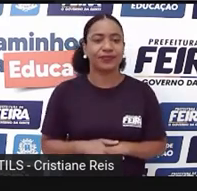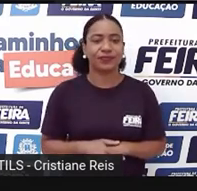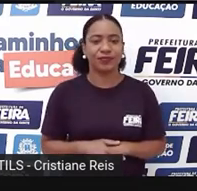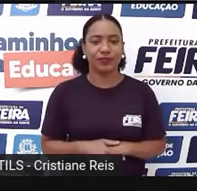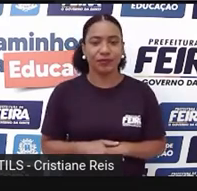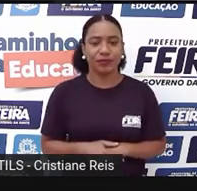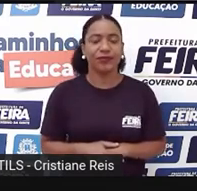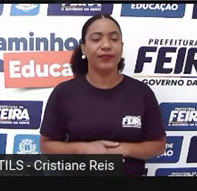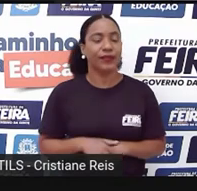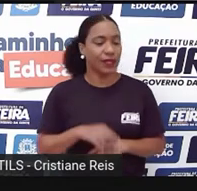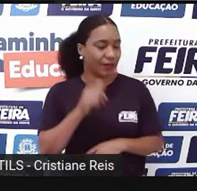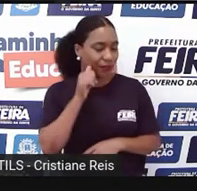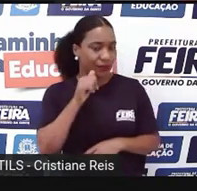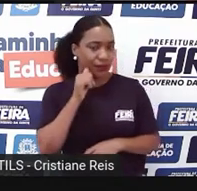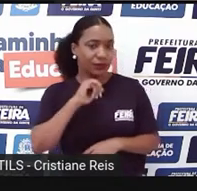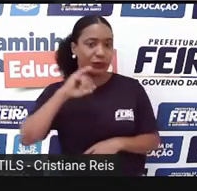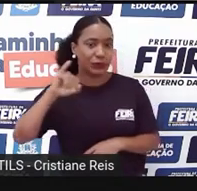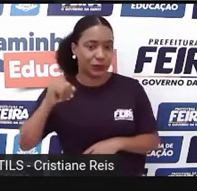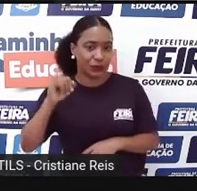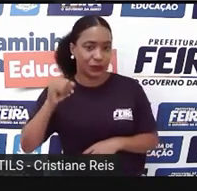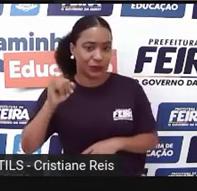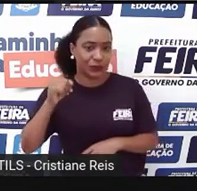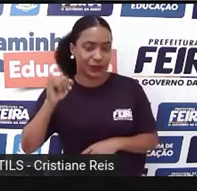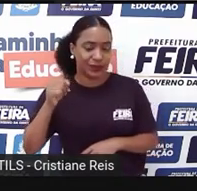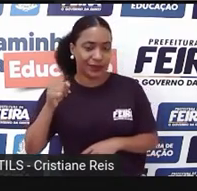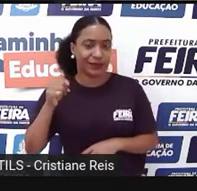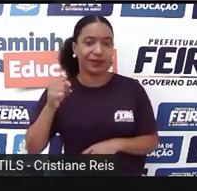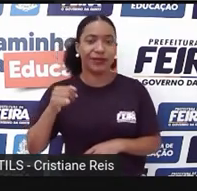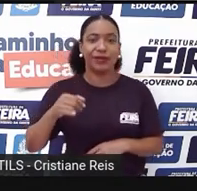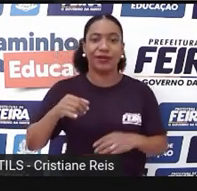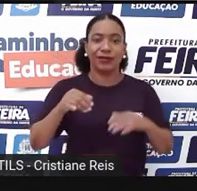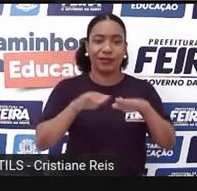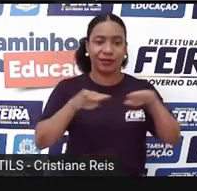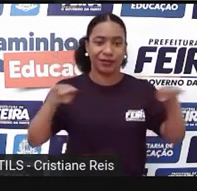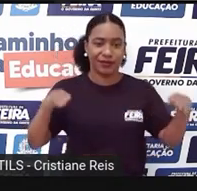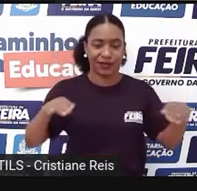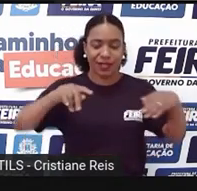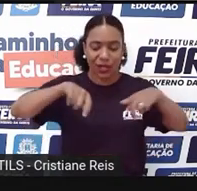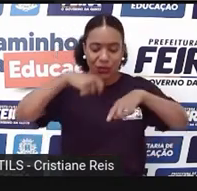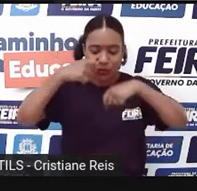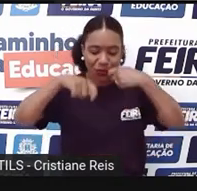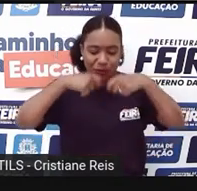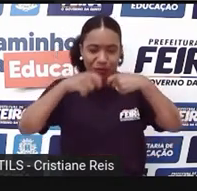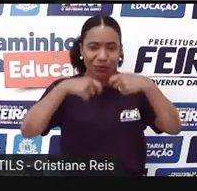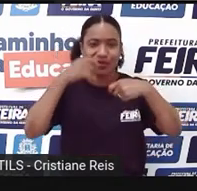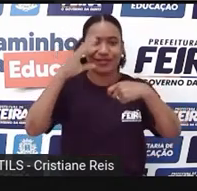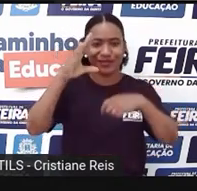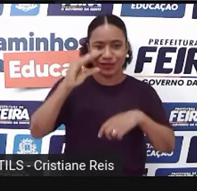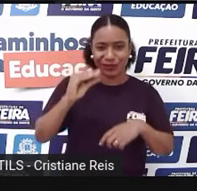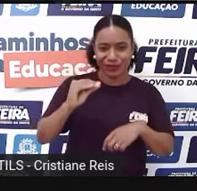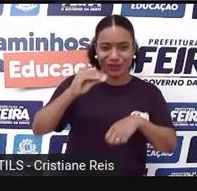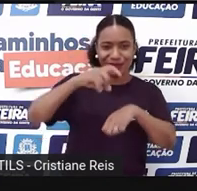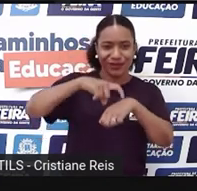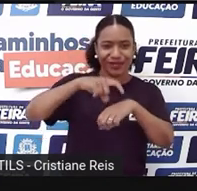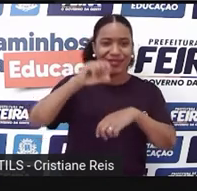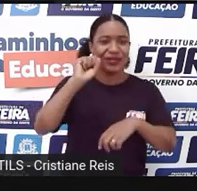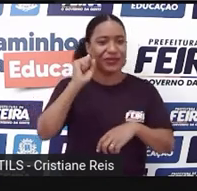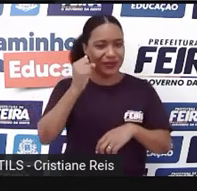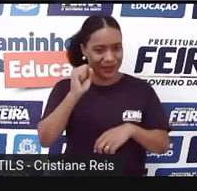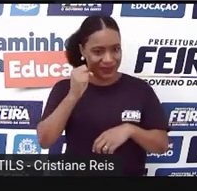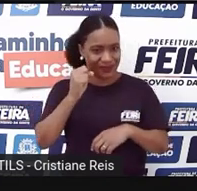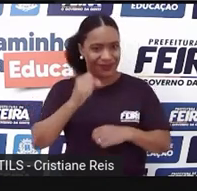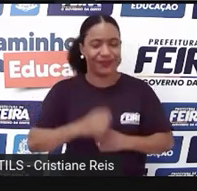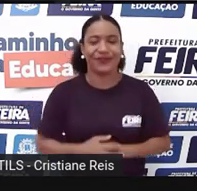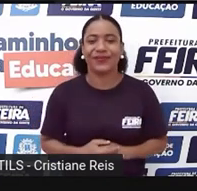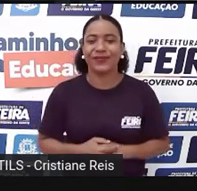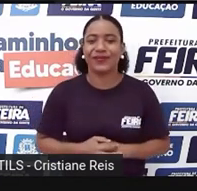Então Julieta Estará jantando As 8 da noite Ok Students E abaixo